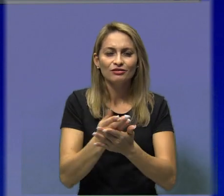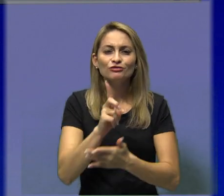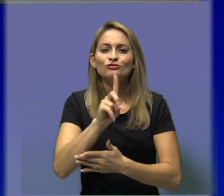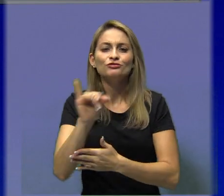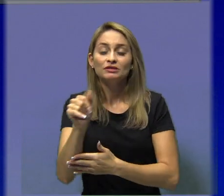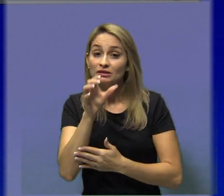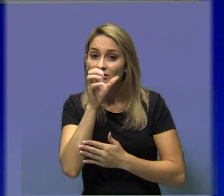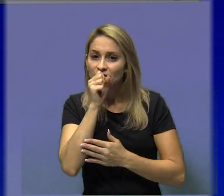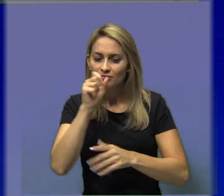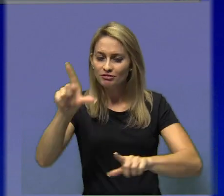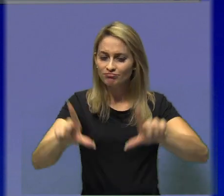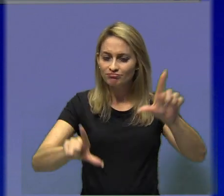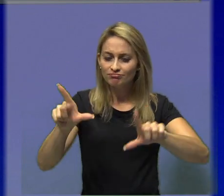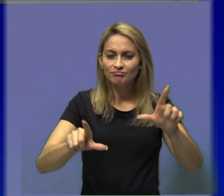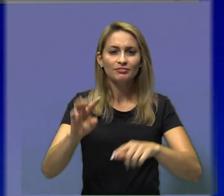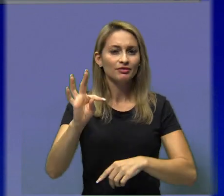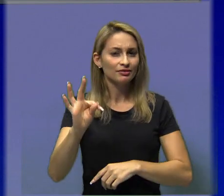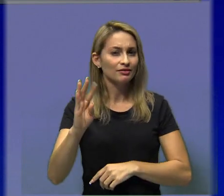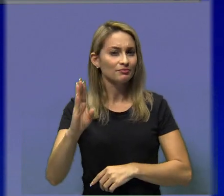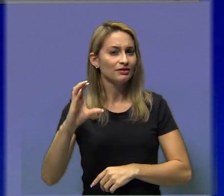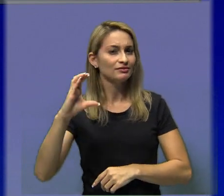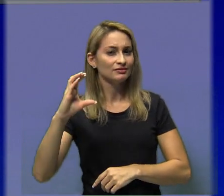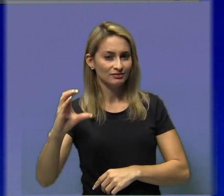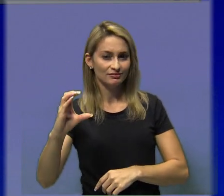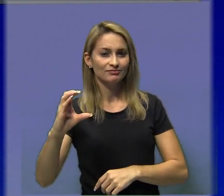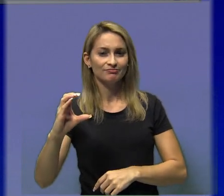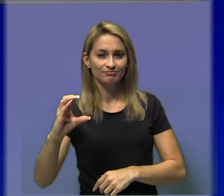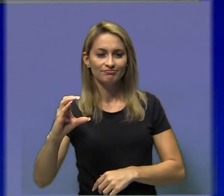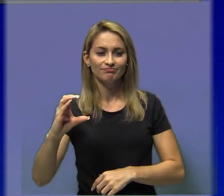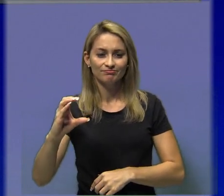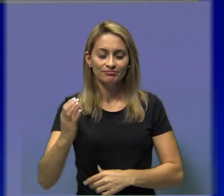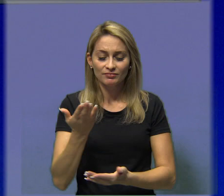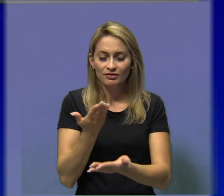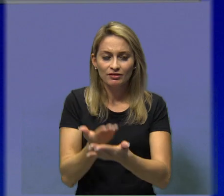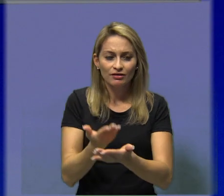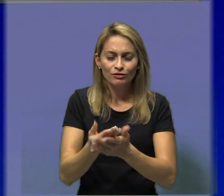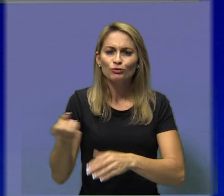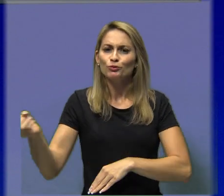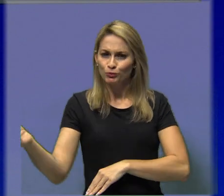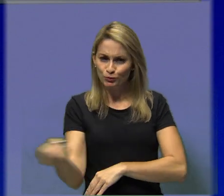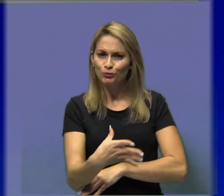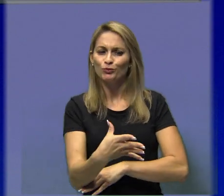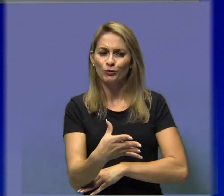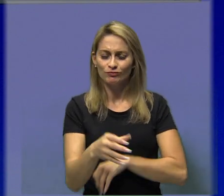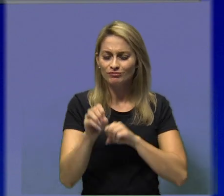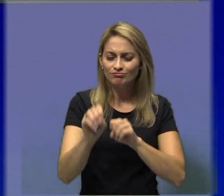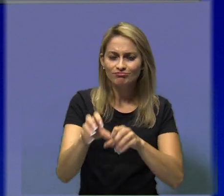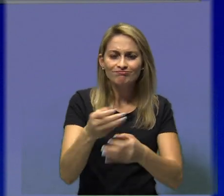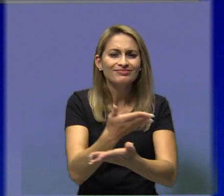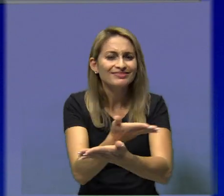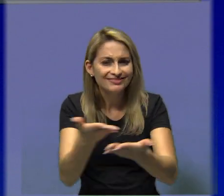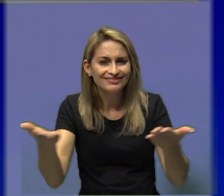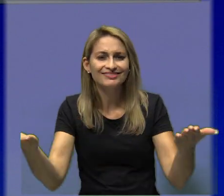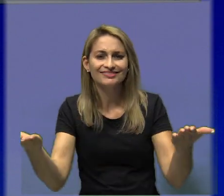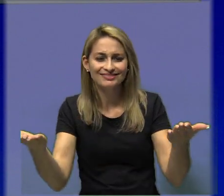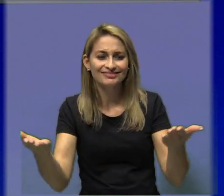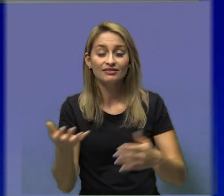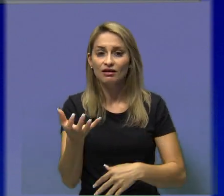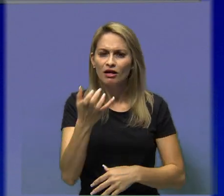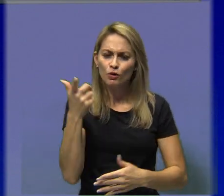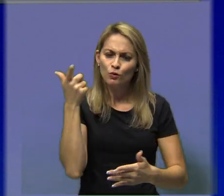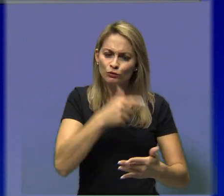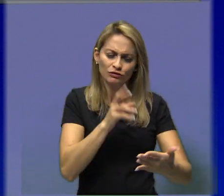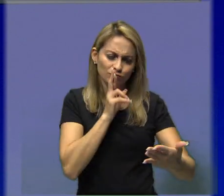inéditas preparadas para você que quer se dar bem no Enem em 2020. O Projeto